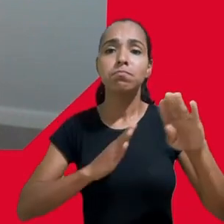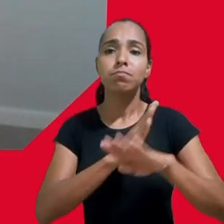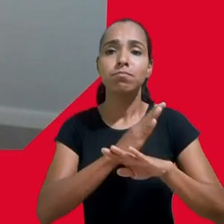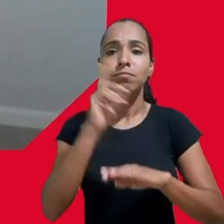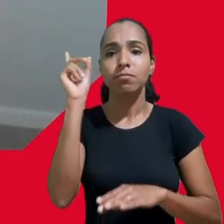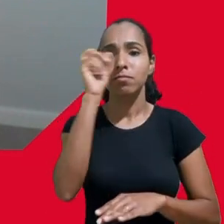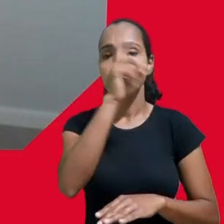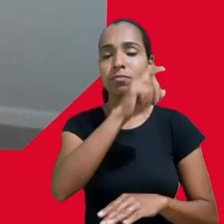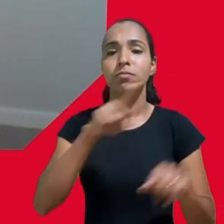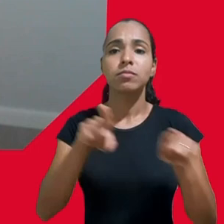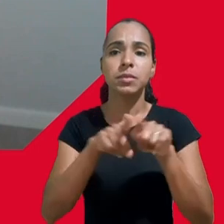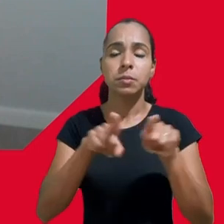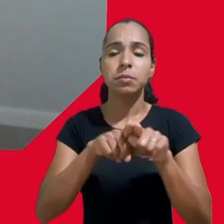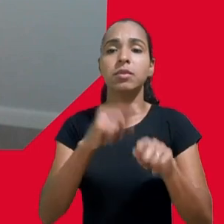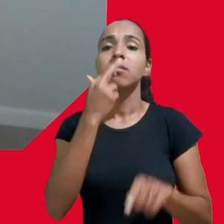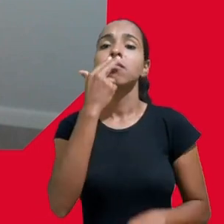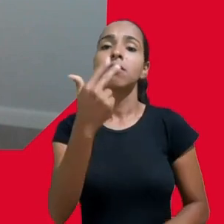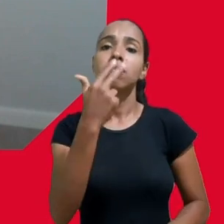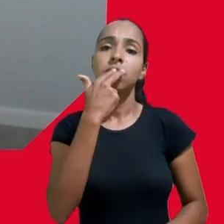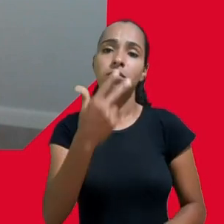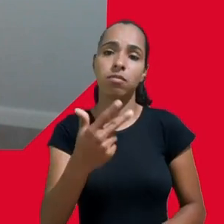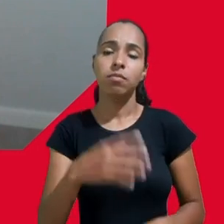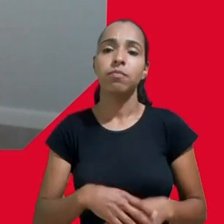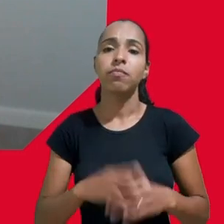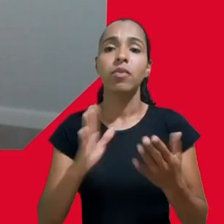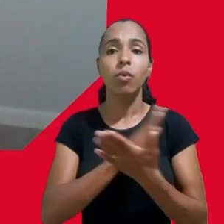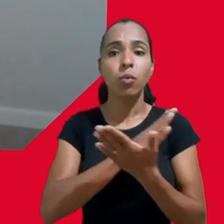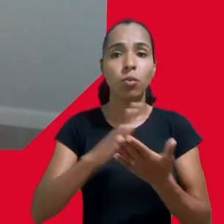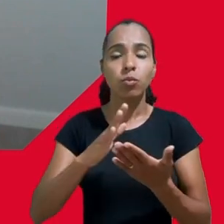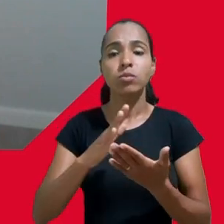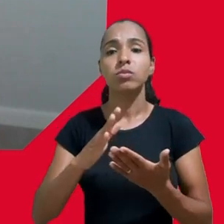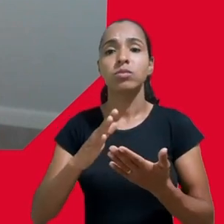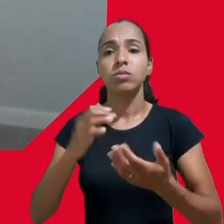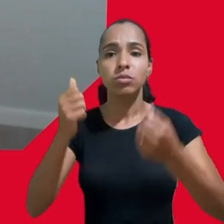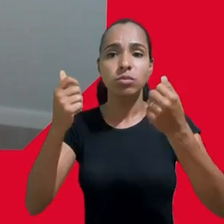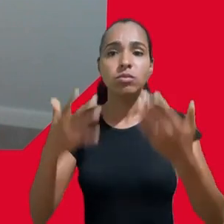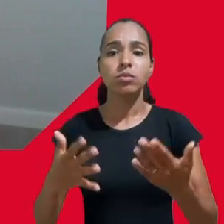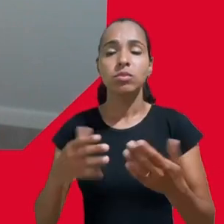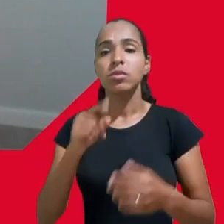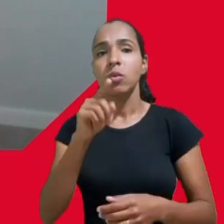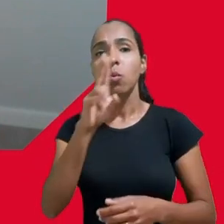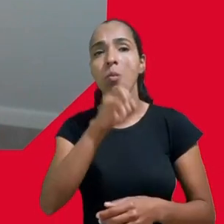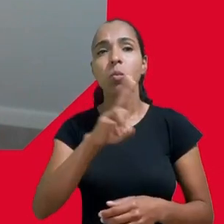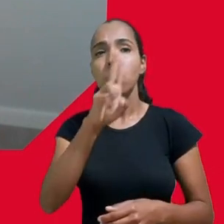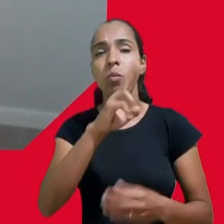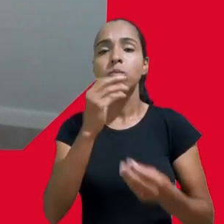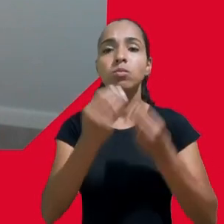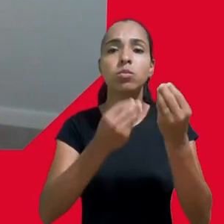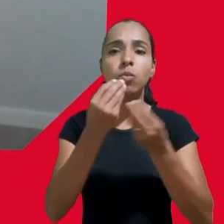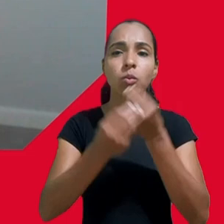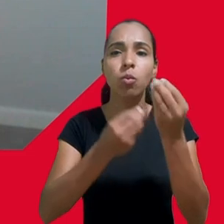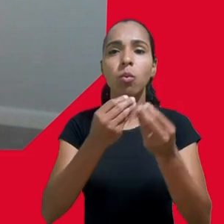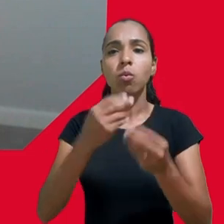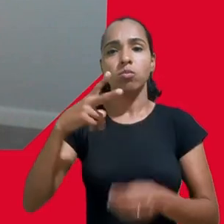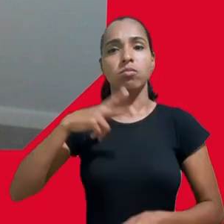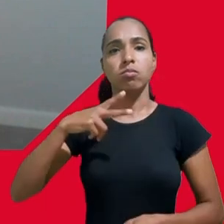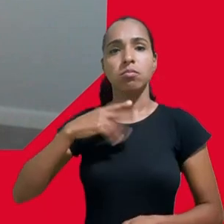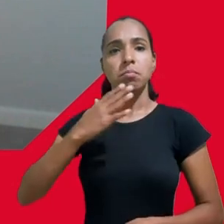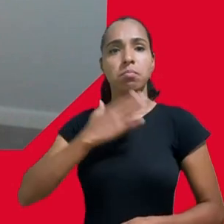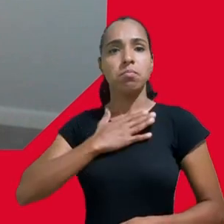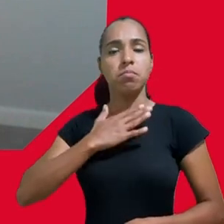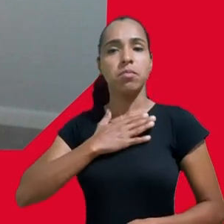conteúdos e até mesmo os termos de uso e políticas de privacidade dessas redes sociais que são